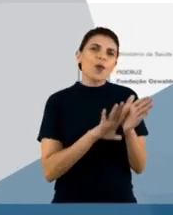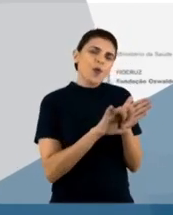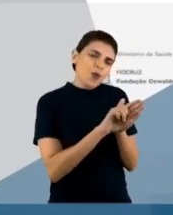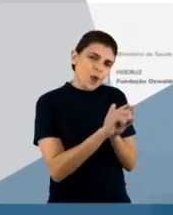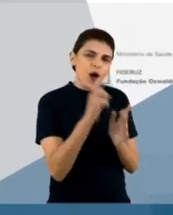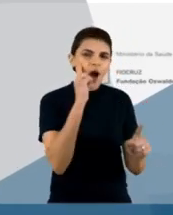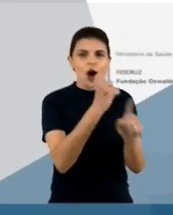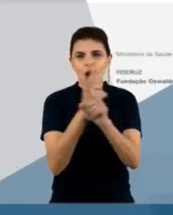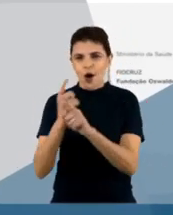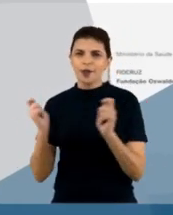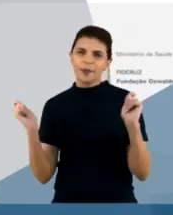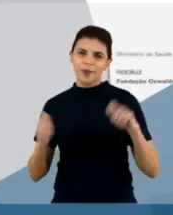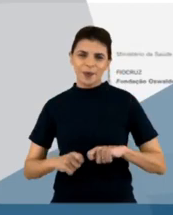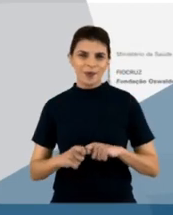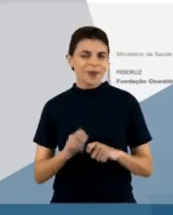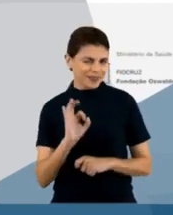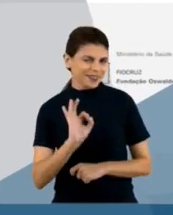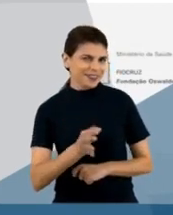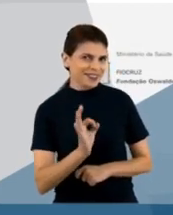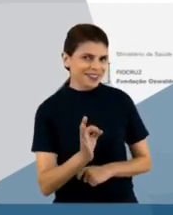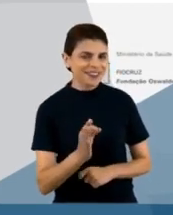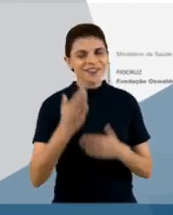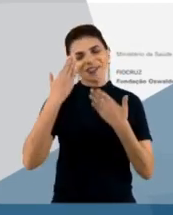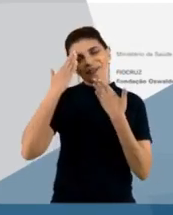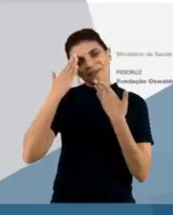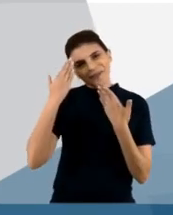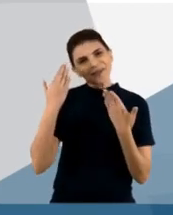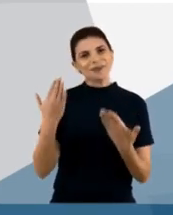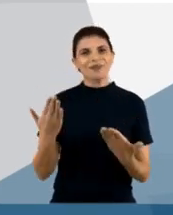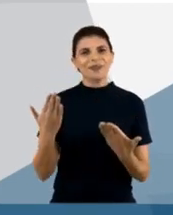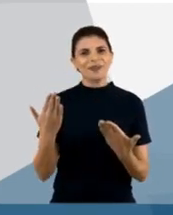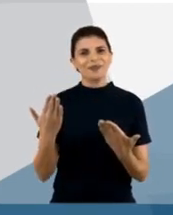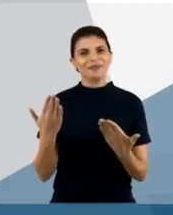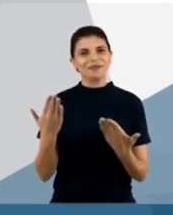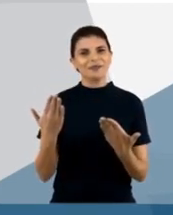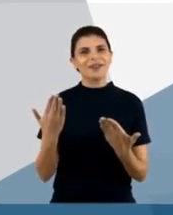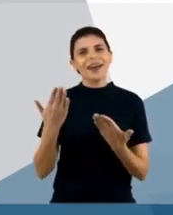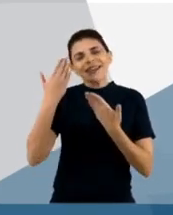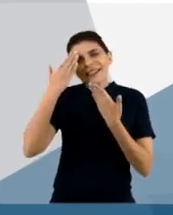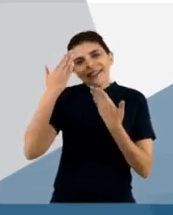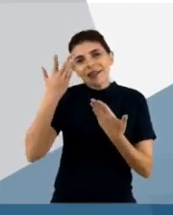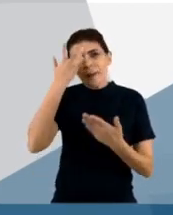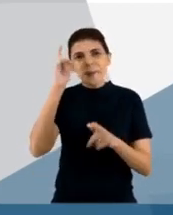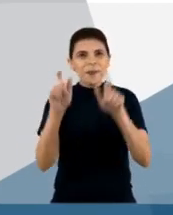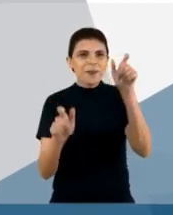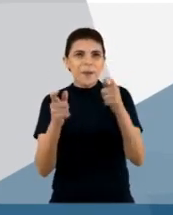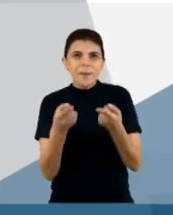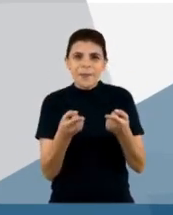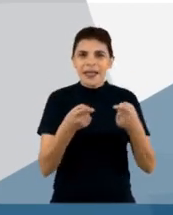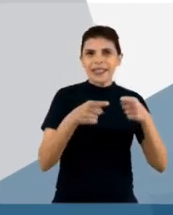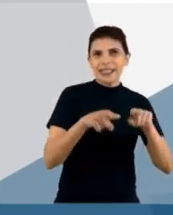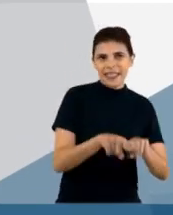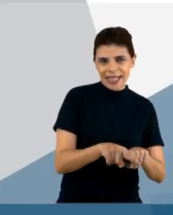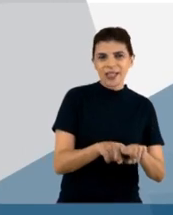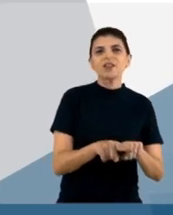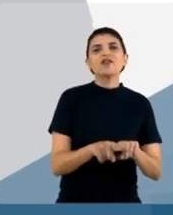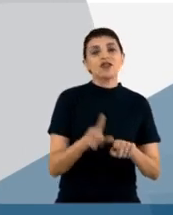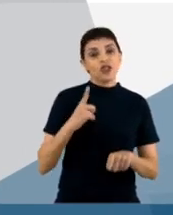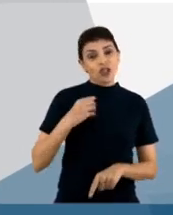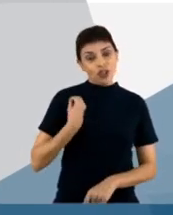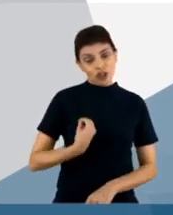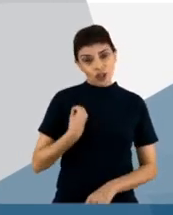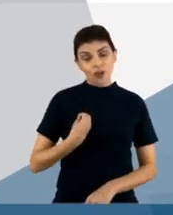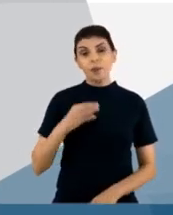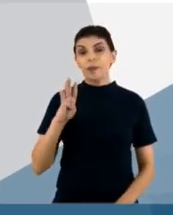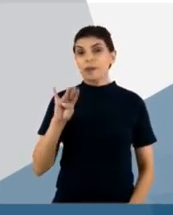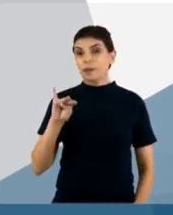youtube ou no google certo muito obrigada meus agradecimentos aos parceiros